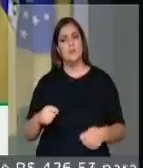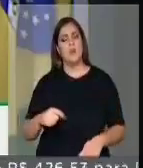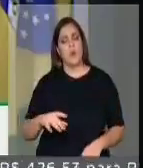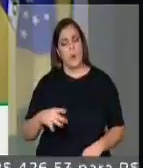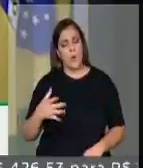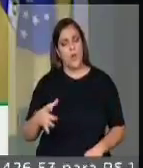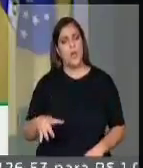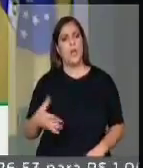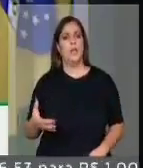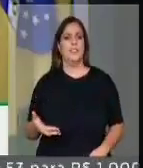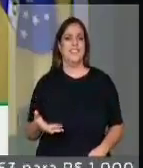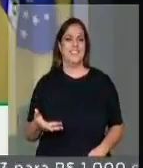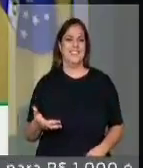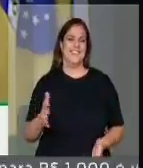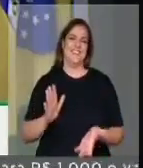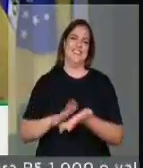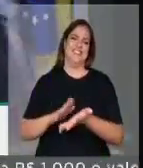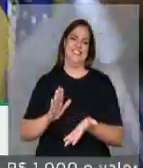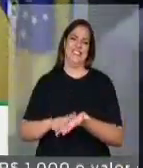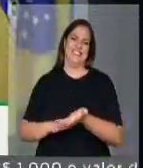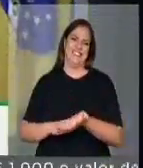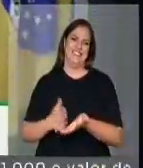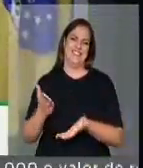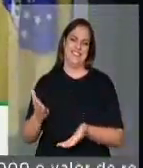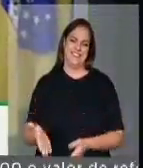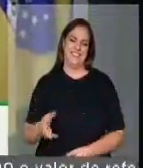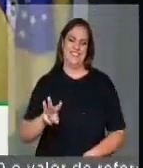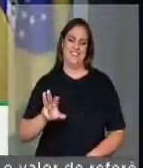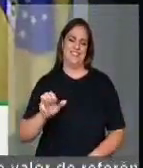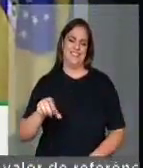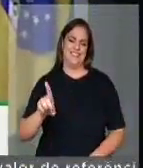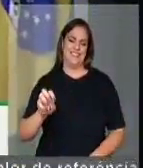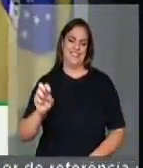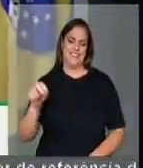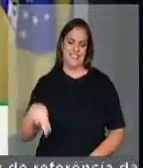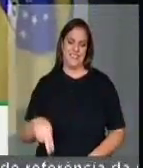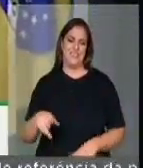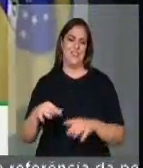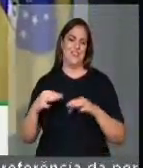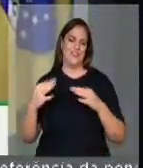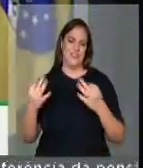da sua família, que acreditam que o mercado vai melhorar numa hora tão ruim. Um abraço, Vanderson.